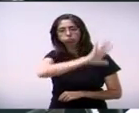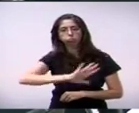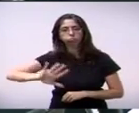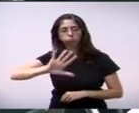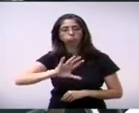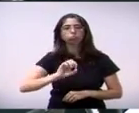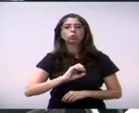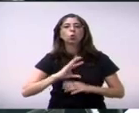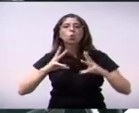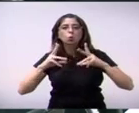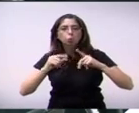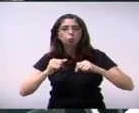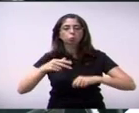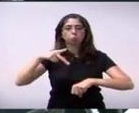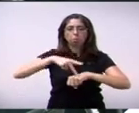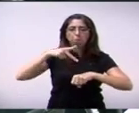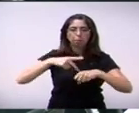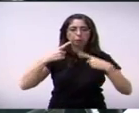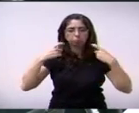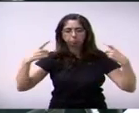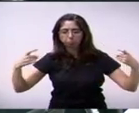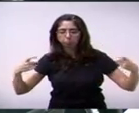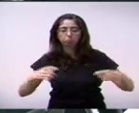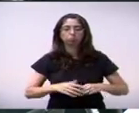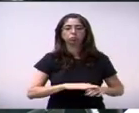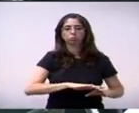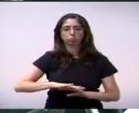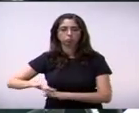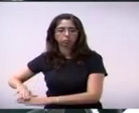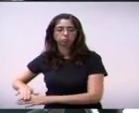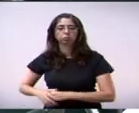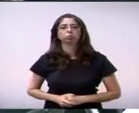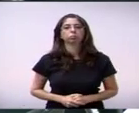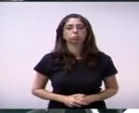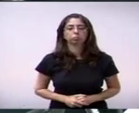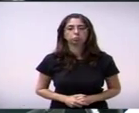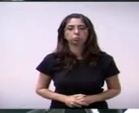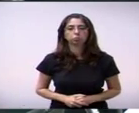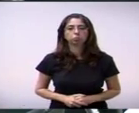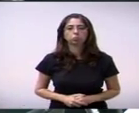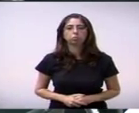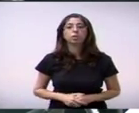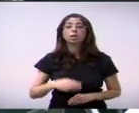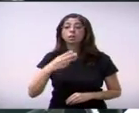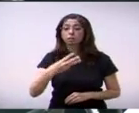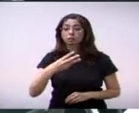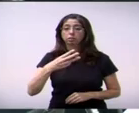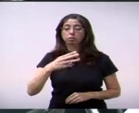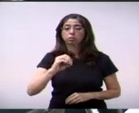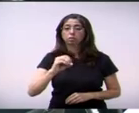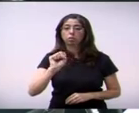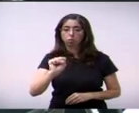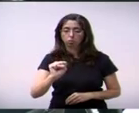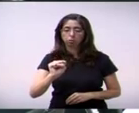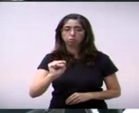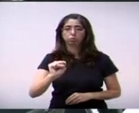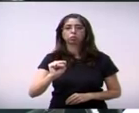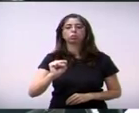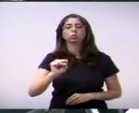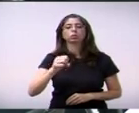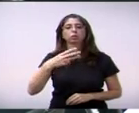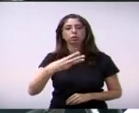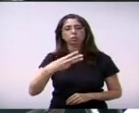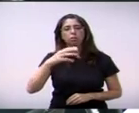número 308, barra 96, e 329, barra 96,